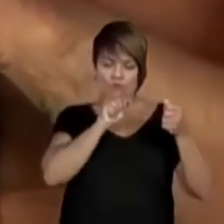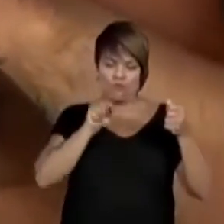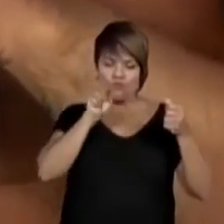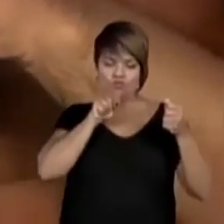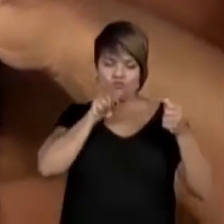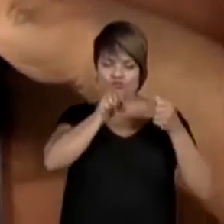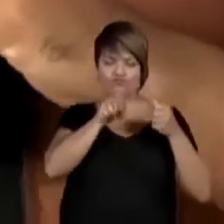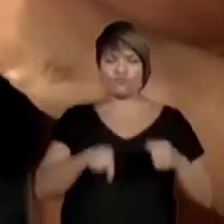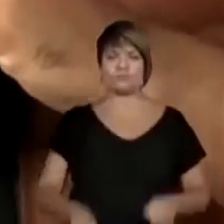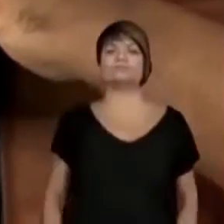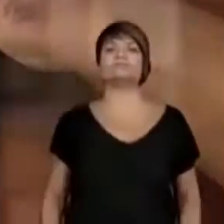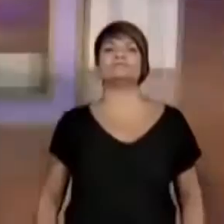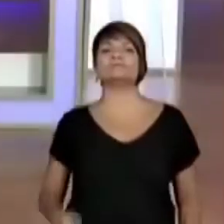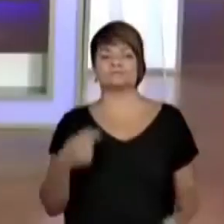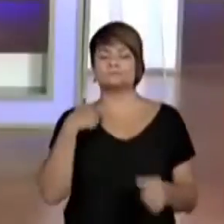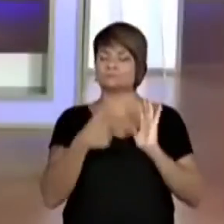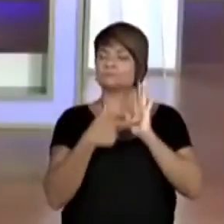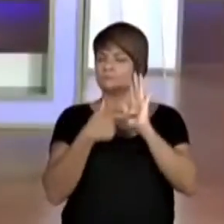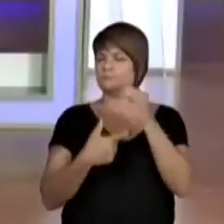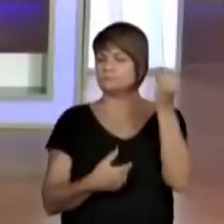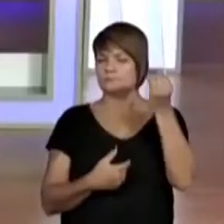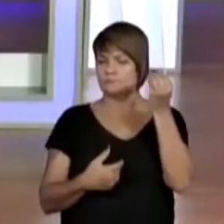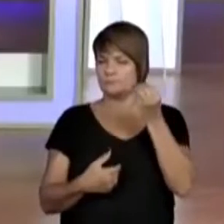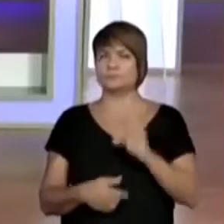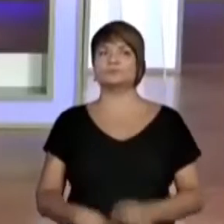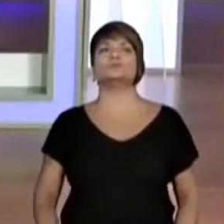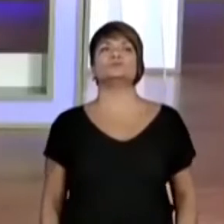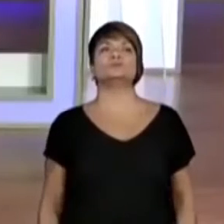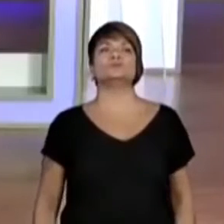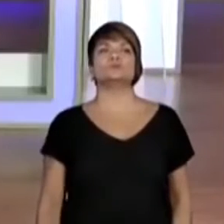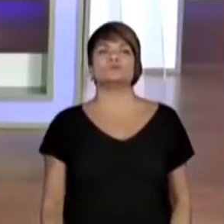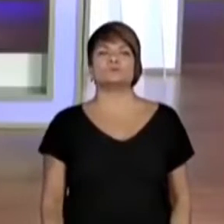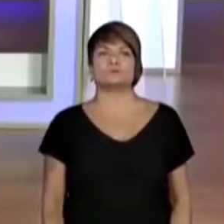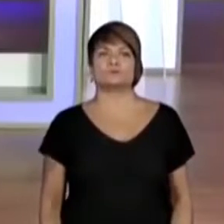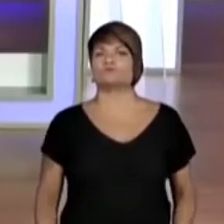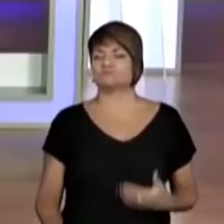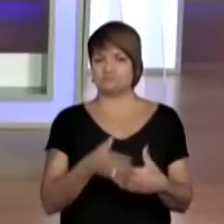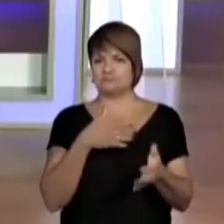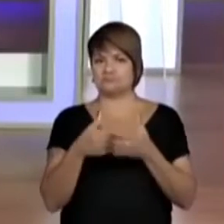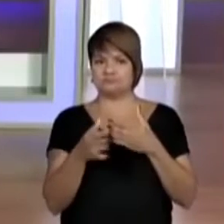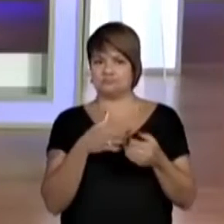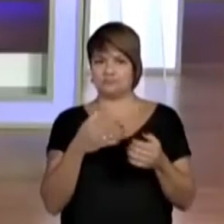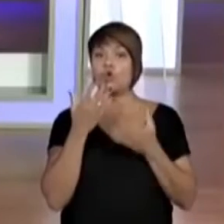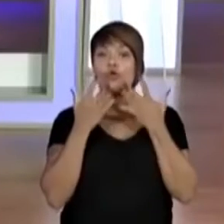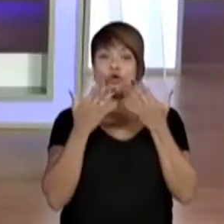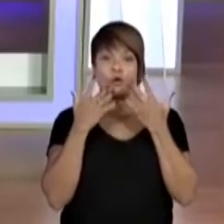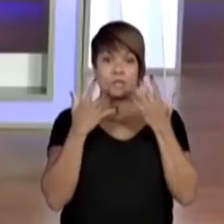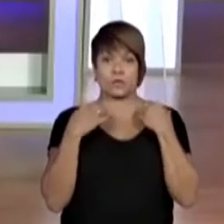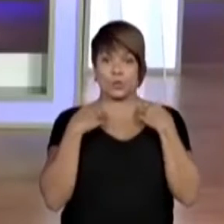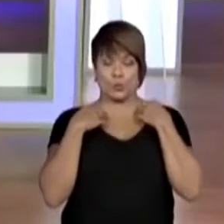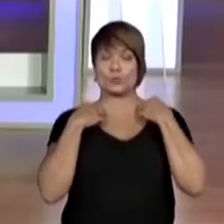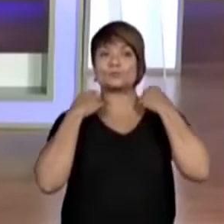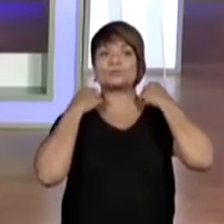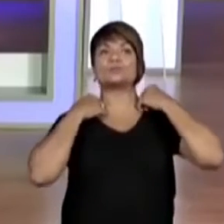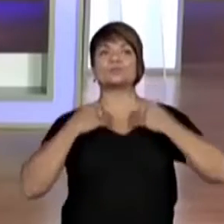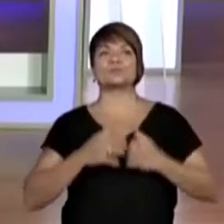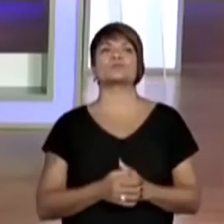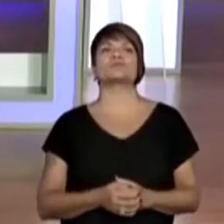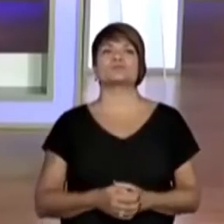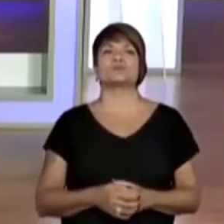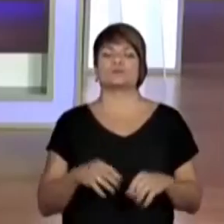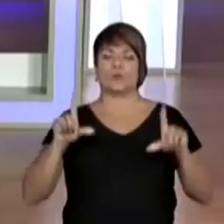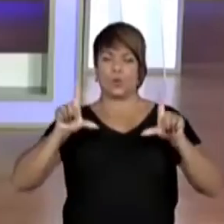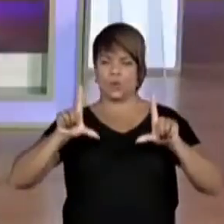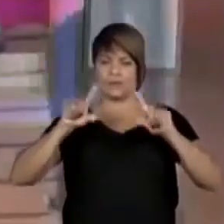aqui. Pode ser, professora? Pode, pode ser. Você vai pegar um pedaço de tecido quadradinho, ó. Esse não está muito quadrado, mas você vai pegar ele